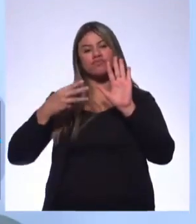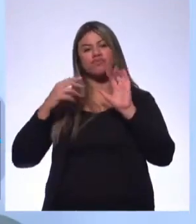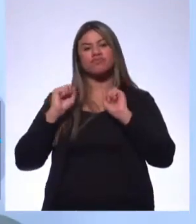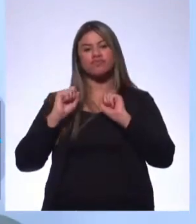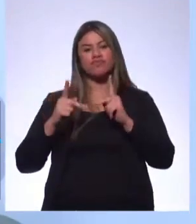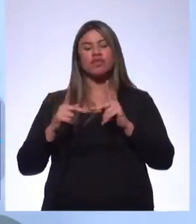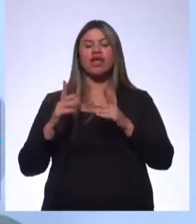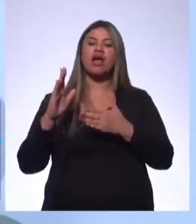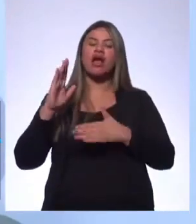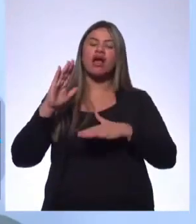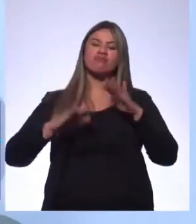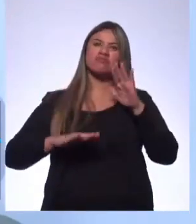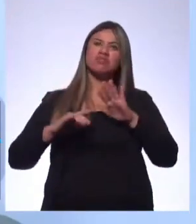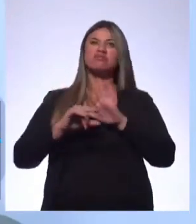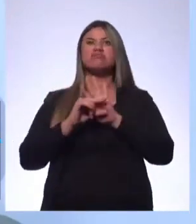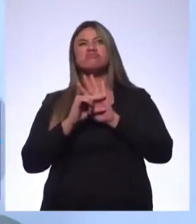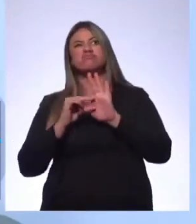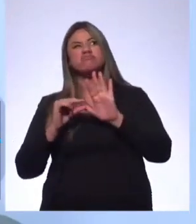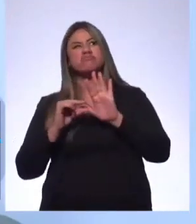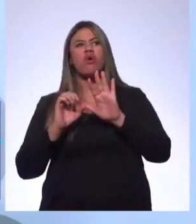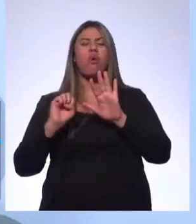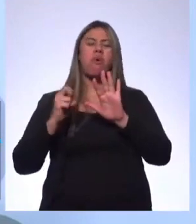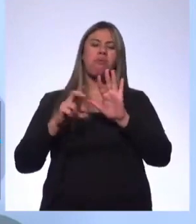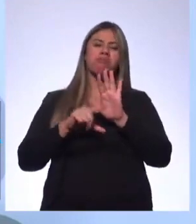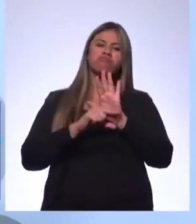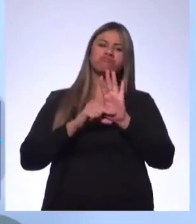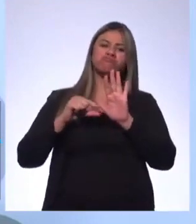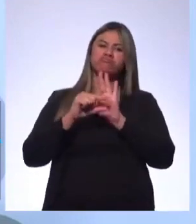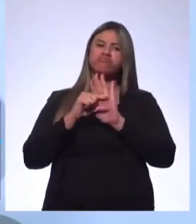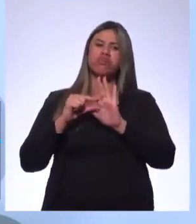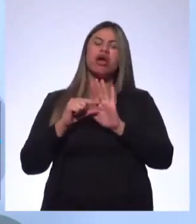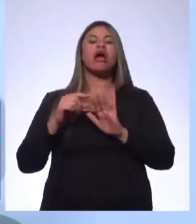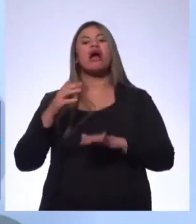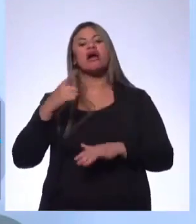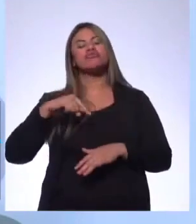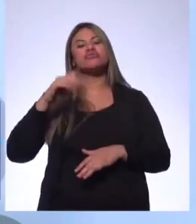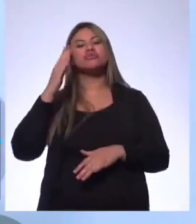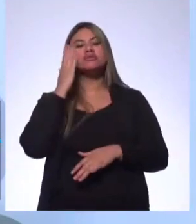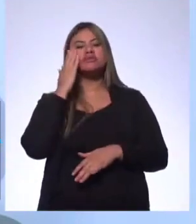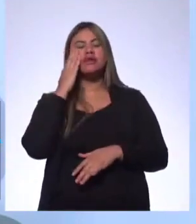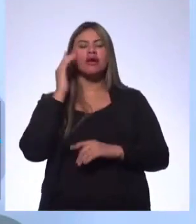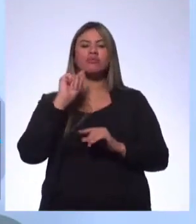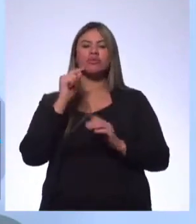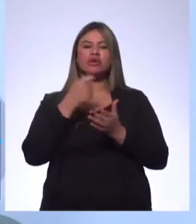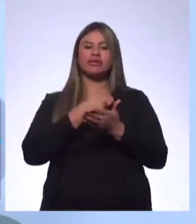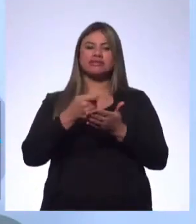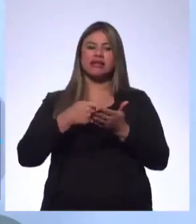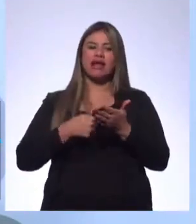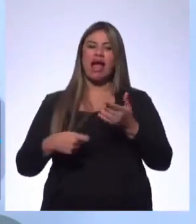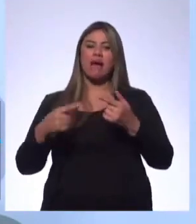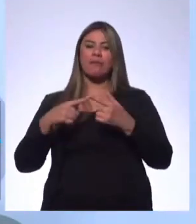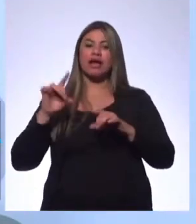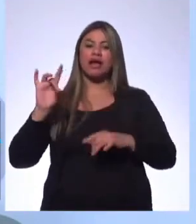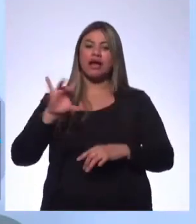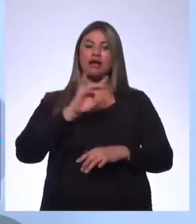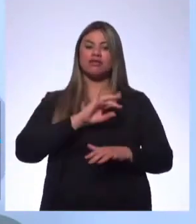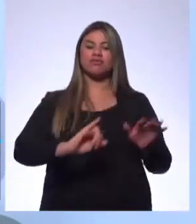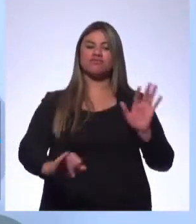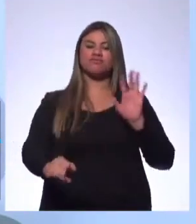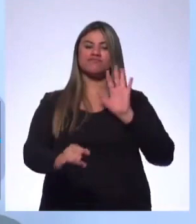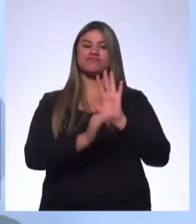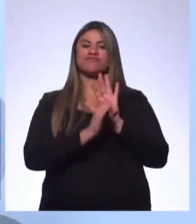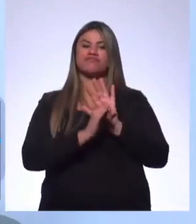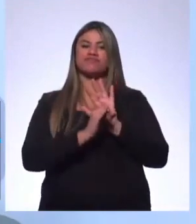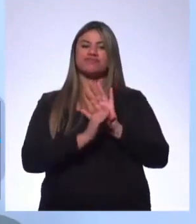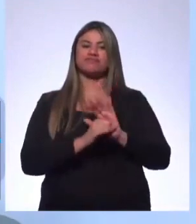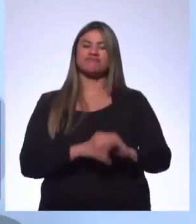vezes, um, às vezes dois. Depende da sua escrita. A gente sabe que escrita tem que ter muito a sua identidade. Eu já passei, me